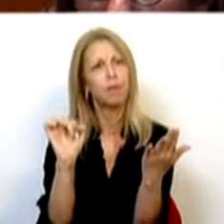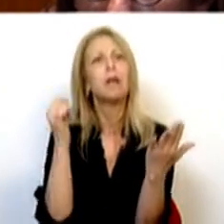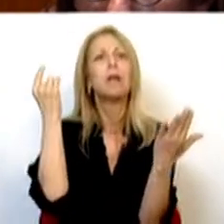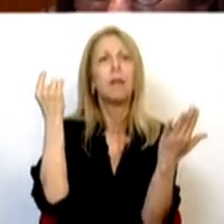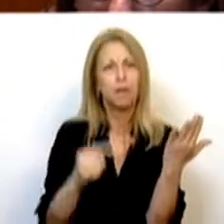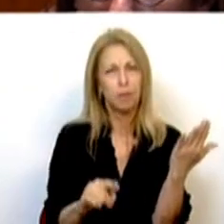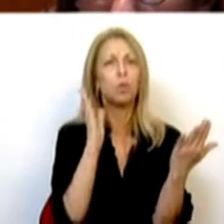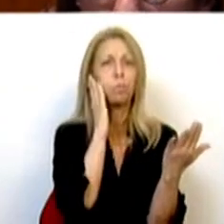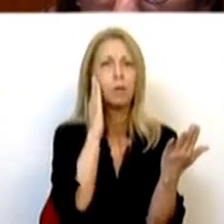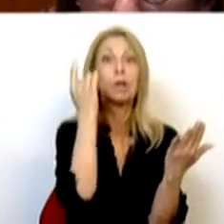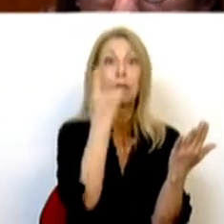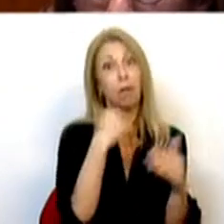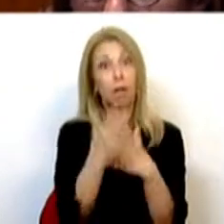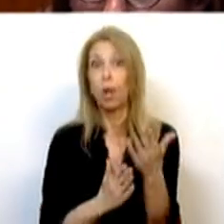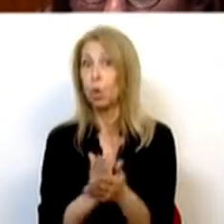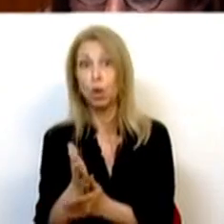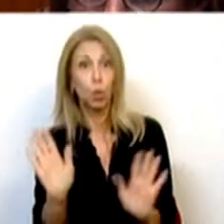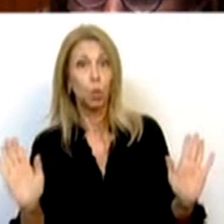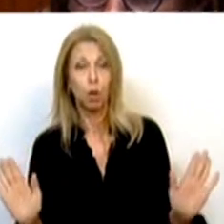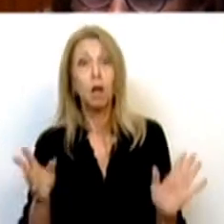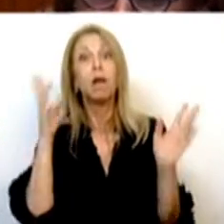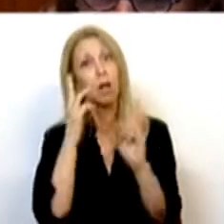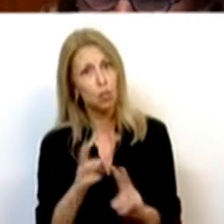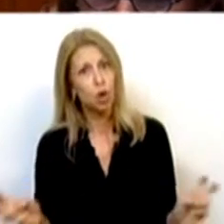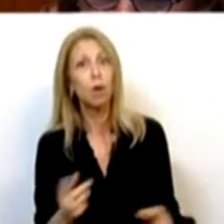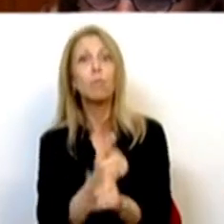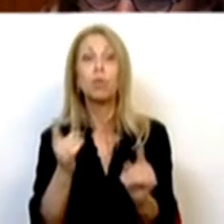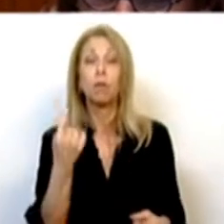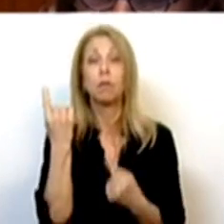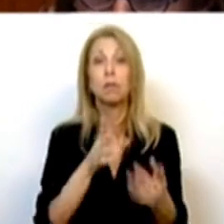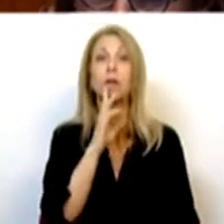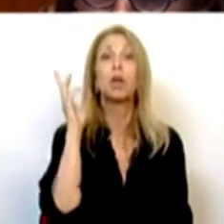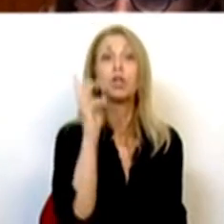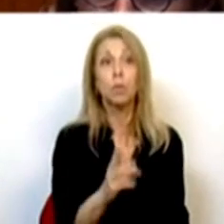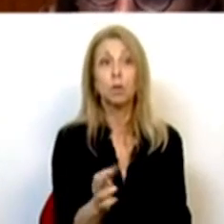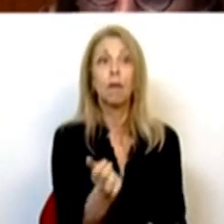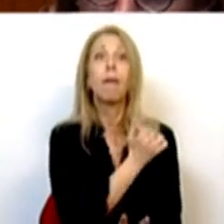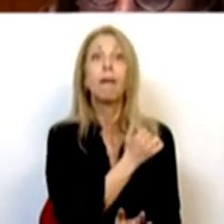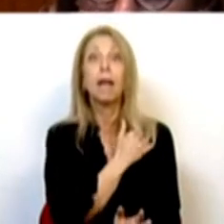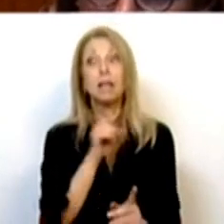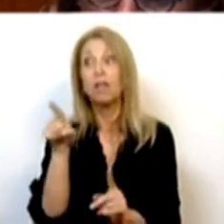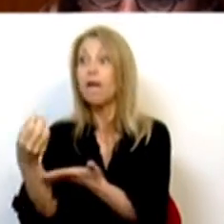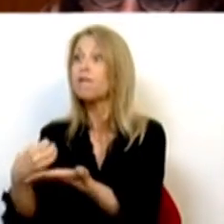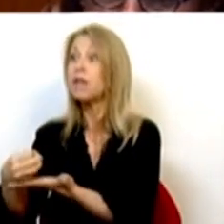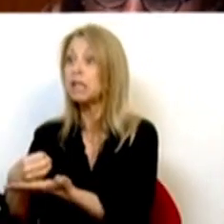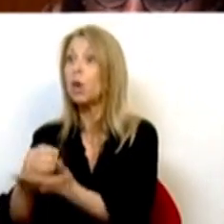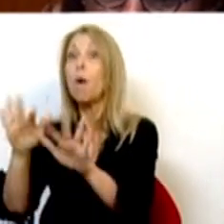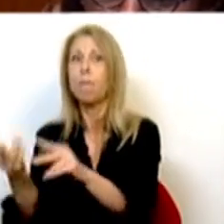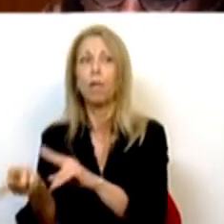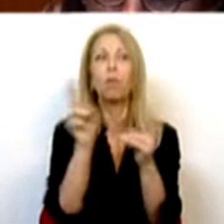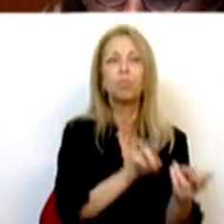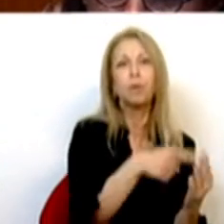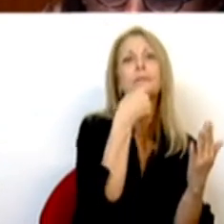que está em curso, é contínuo, ele vai sendo encontrado até porque muitas vezes as respostas, os fogos vão vagando e podem passar para esse